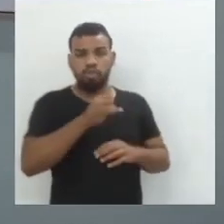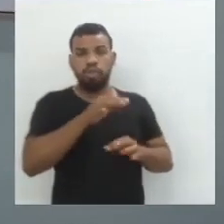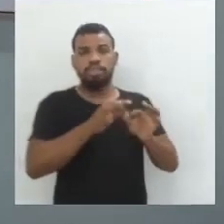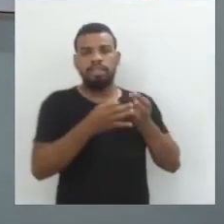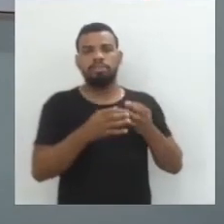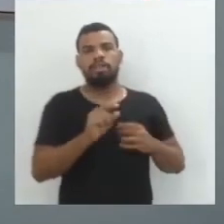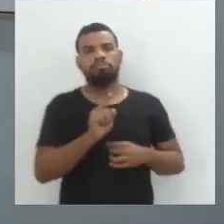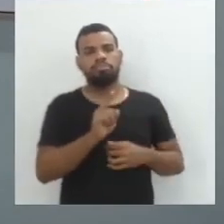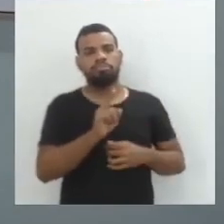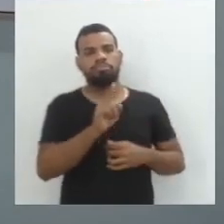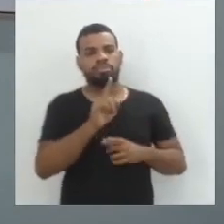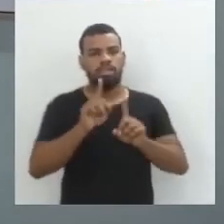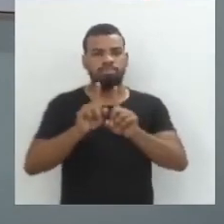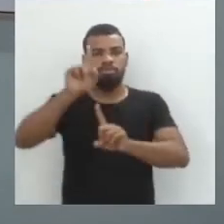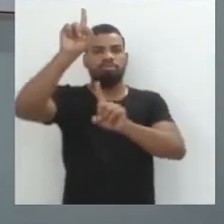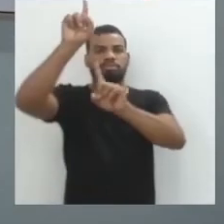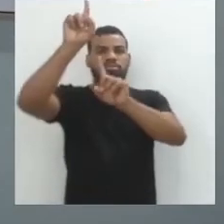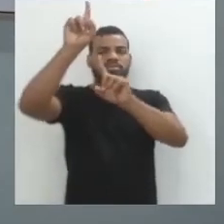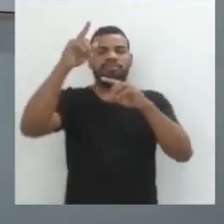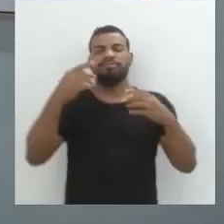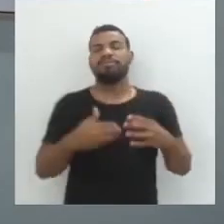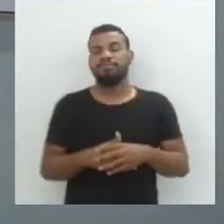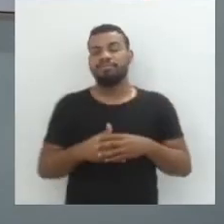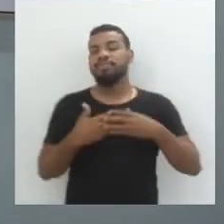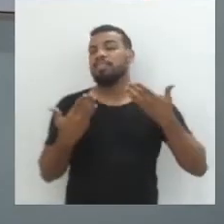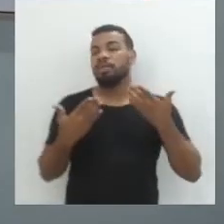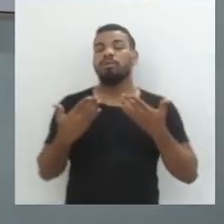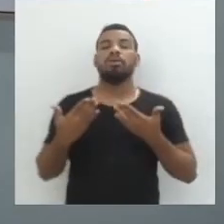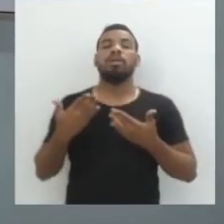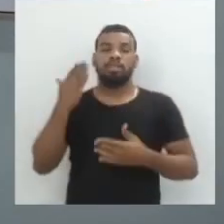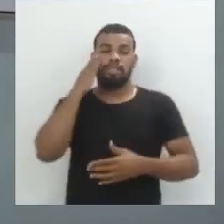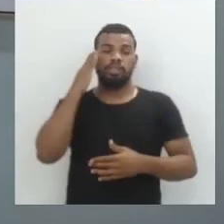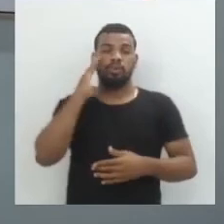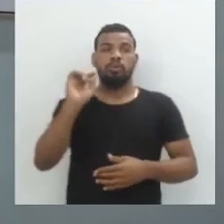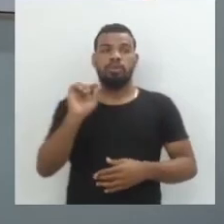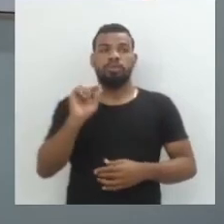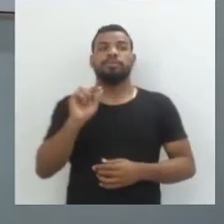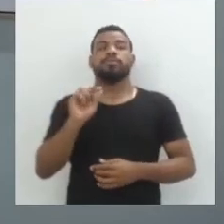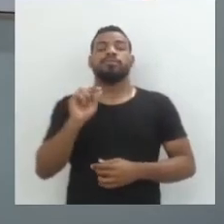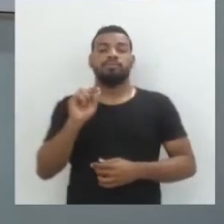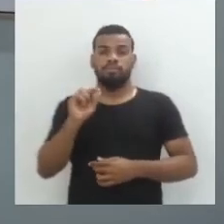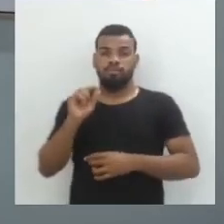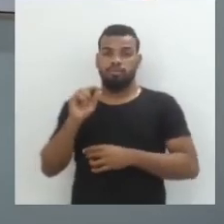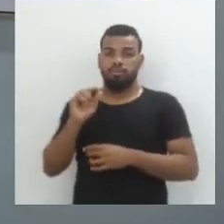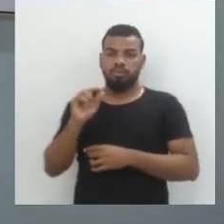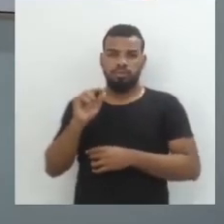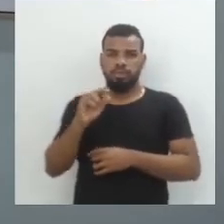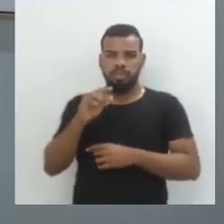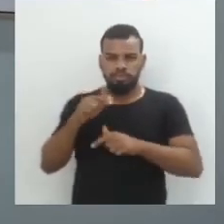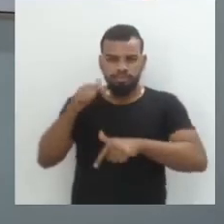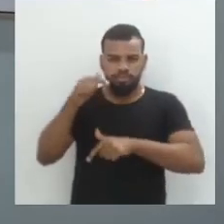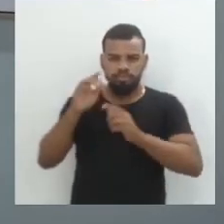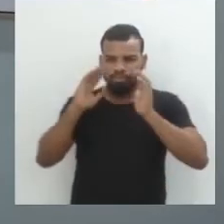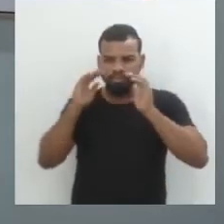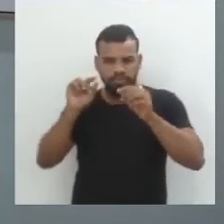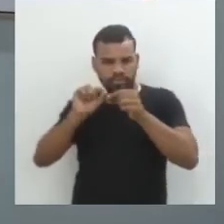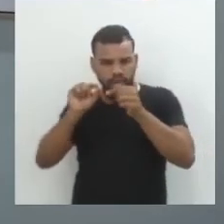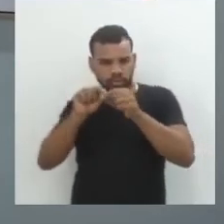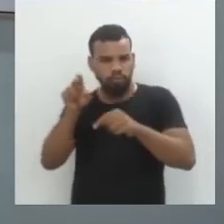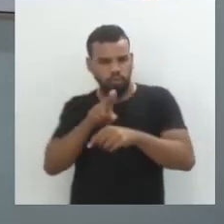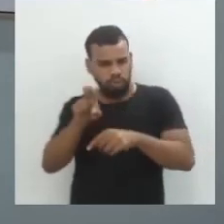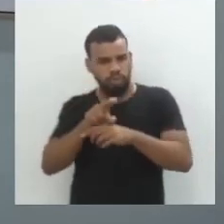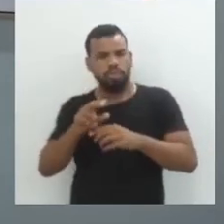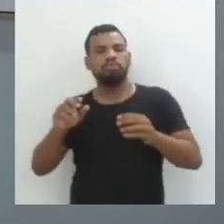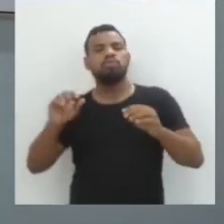partir dessa forma geral, a gente pode determinar o montante que é calculado quando a gente está trabalhando com juros simples e o